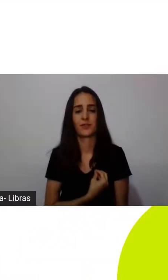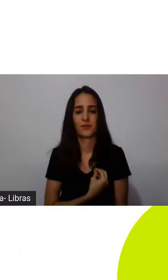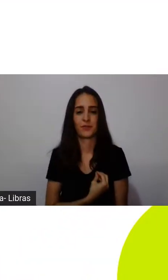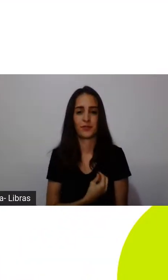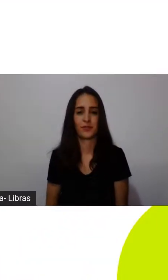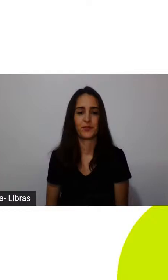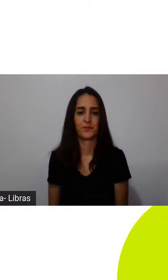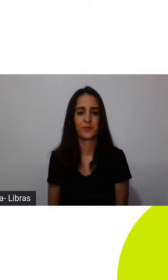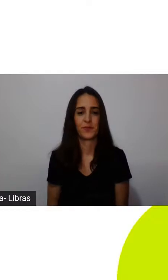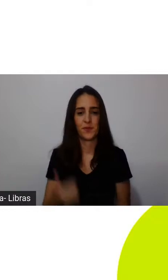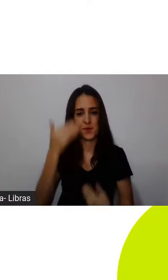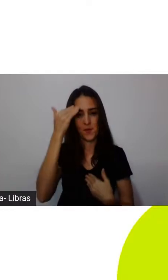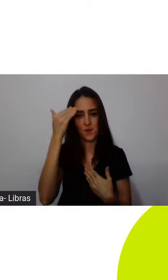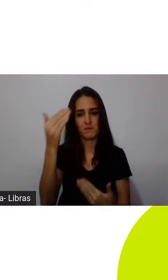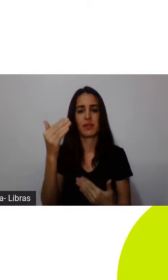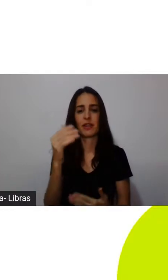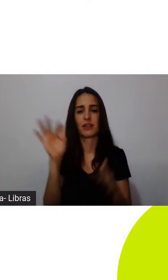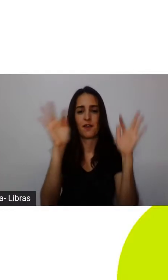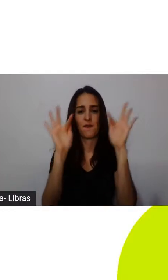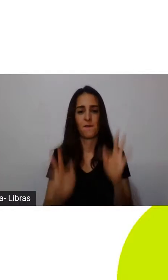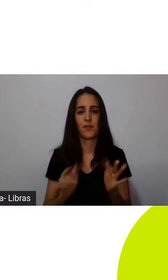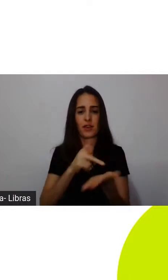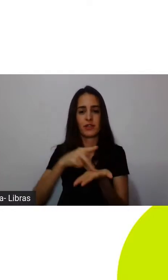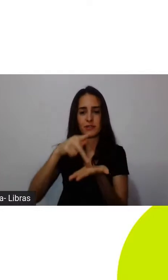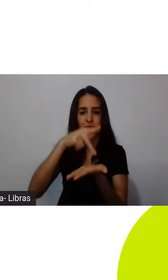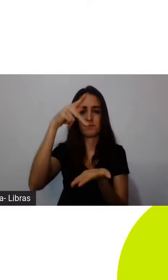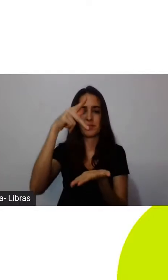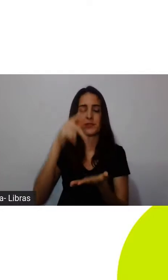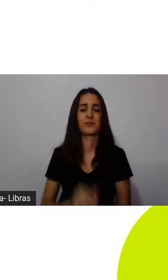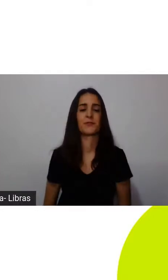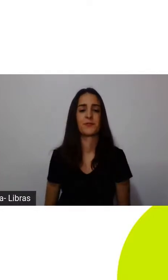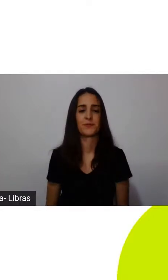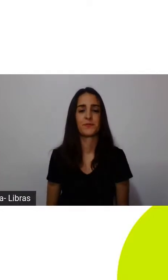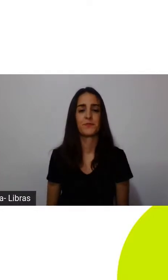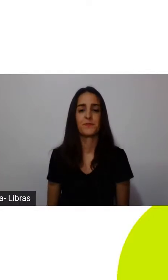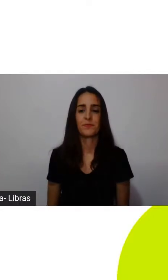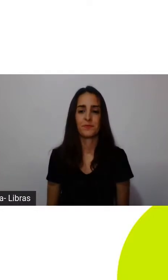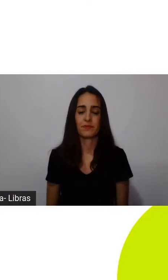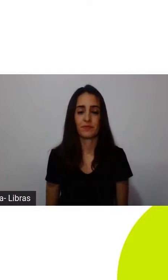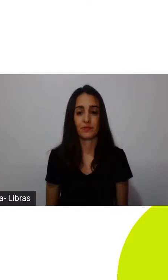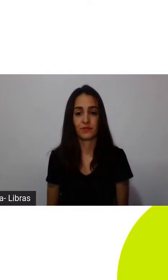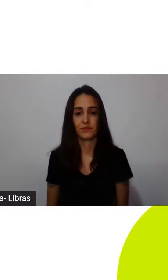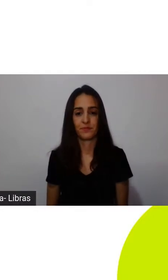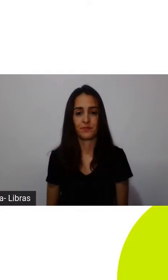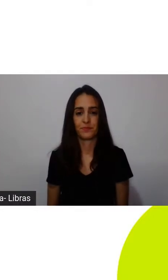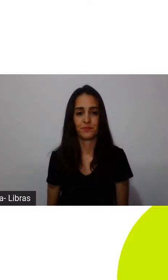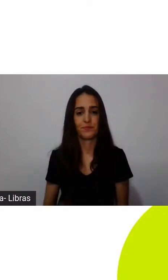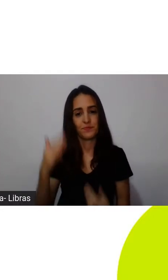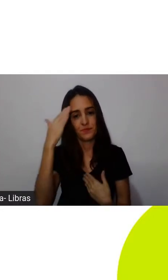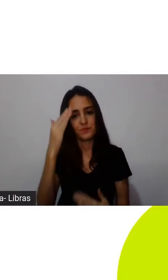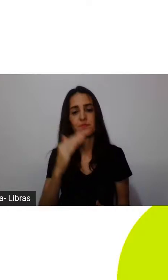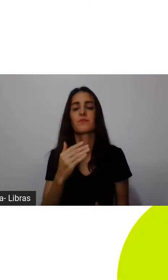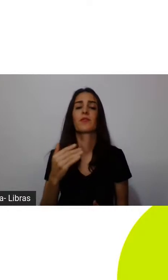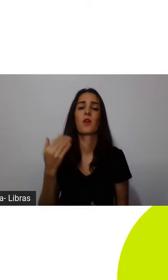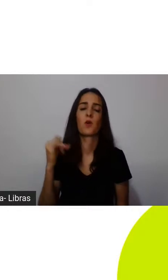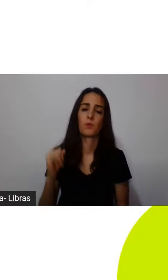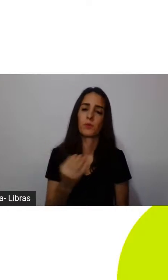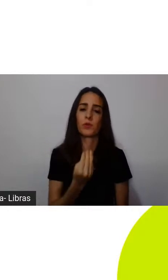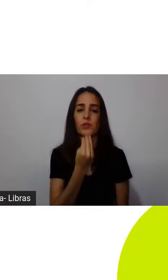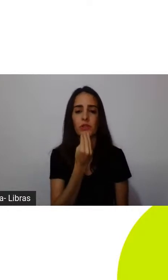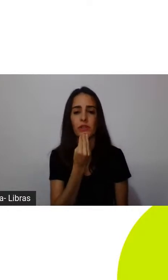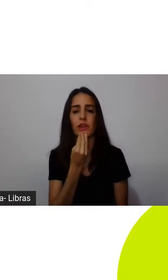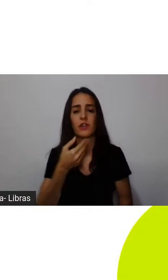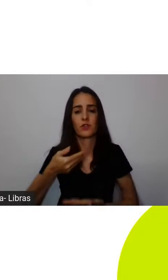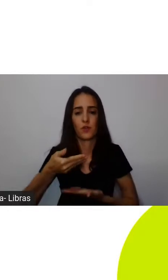Obrigada, Raksamea, e obrigada, MIS, aí, por mais essa oportunidade, obrigada já de